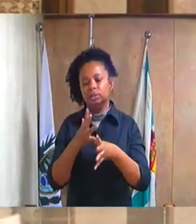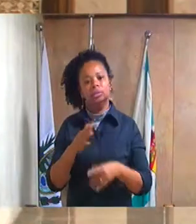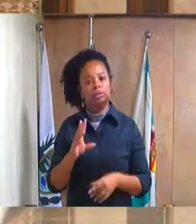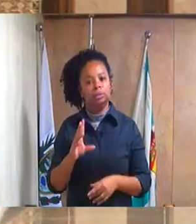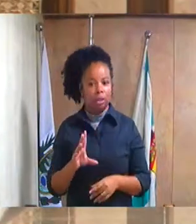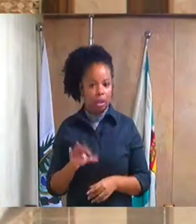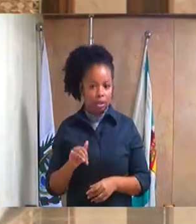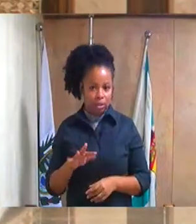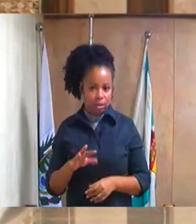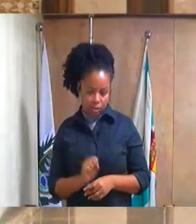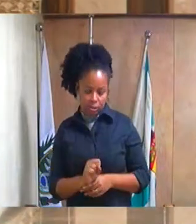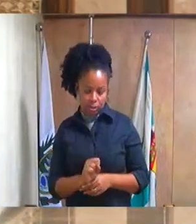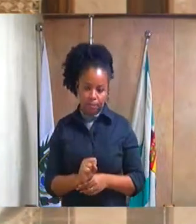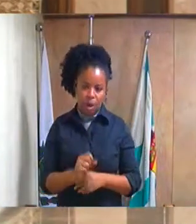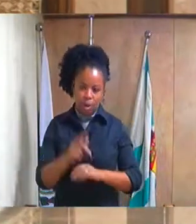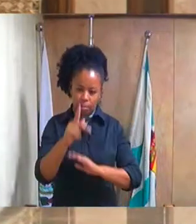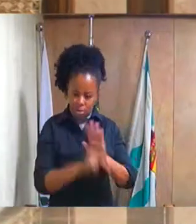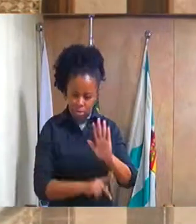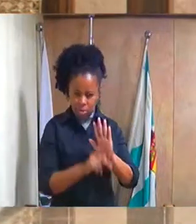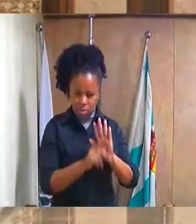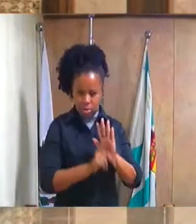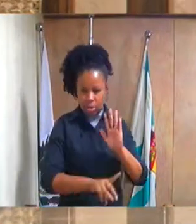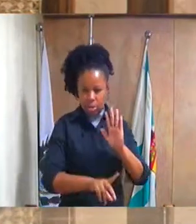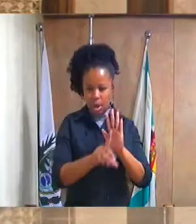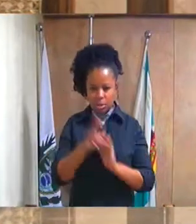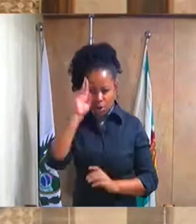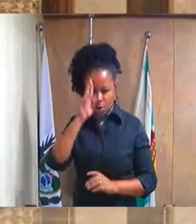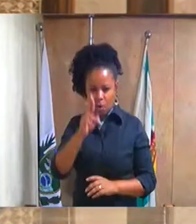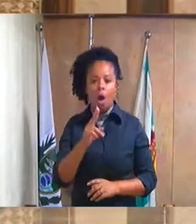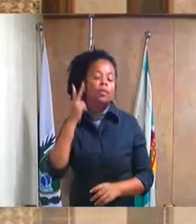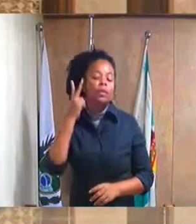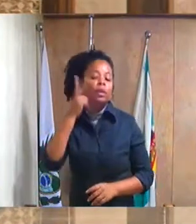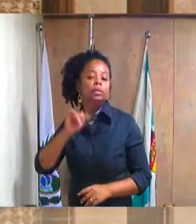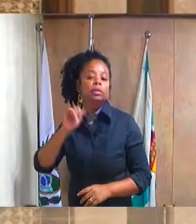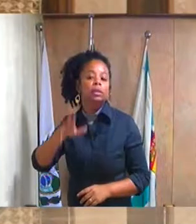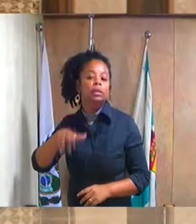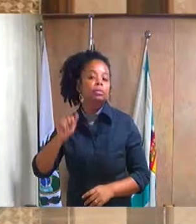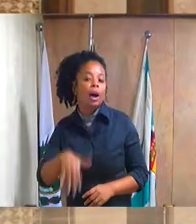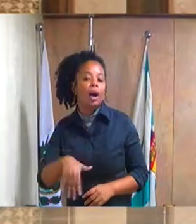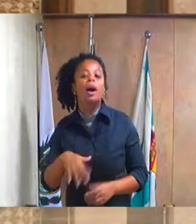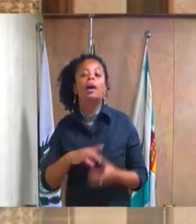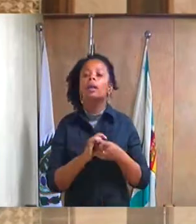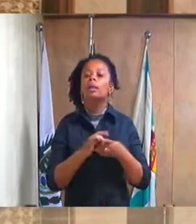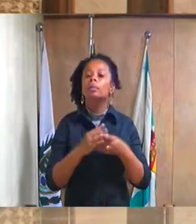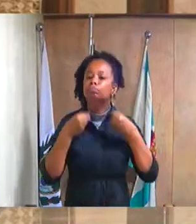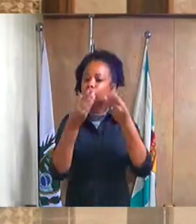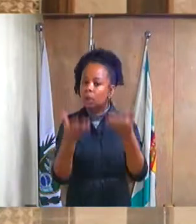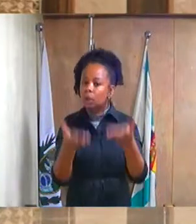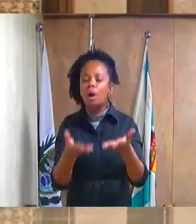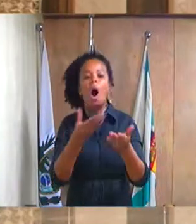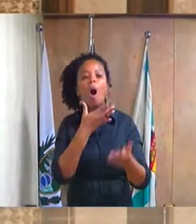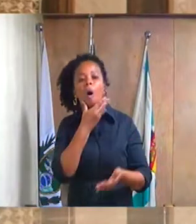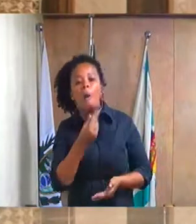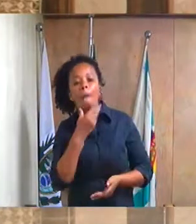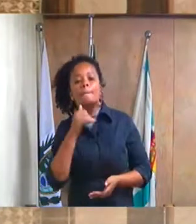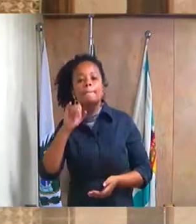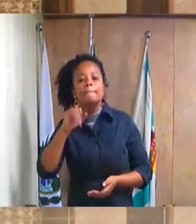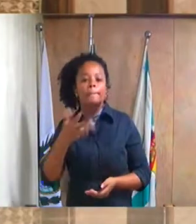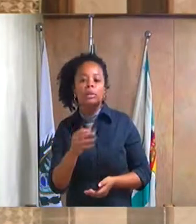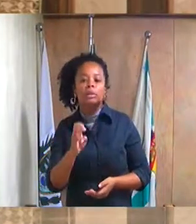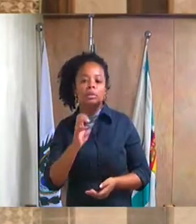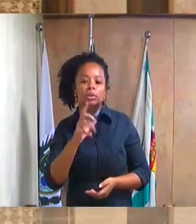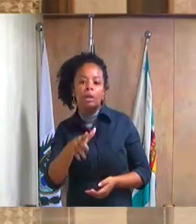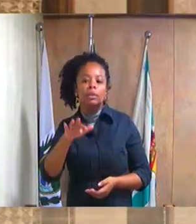Projeto de decreto legislativo do exercício do vereador Nival Almeida, e concedendo ao justiço do senhor Michel César Soares, a